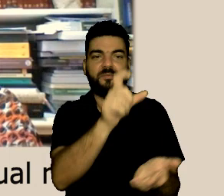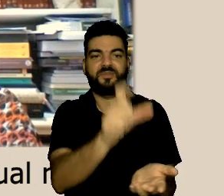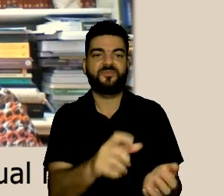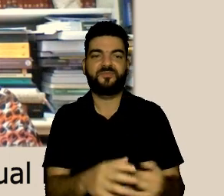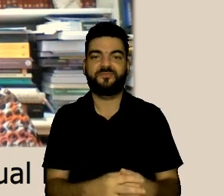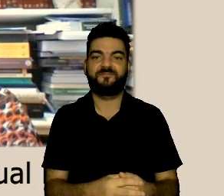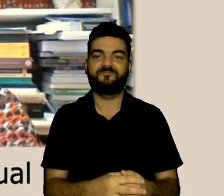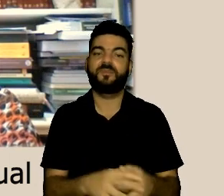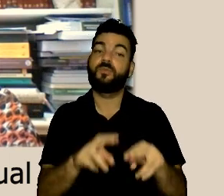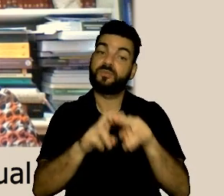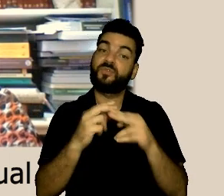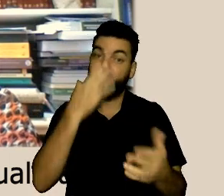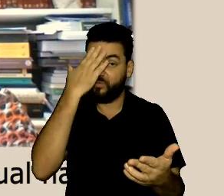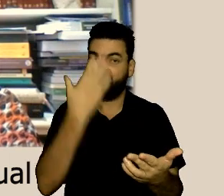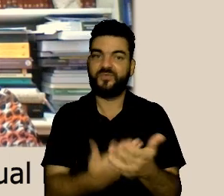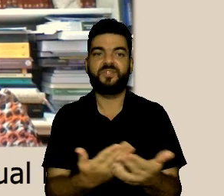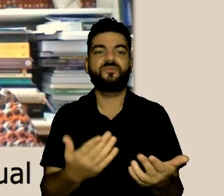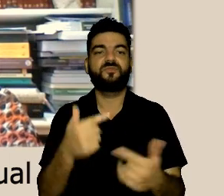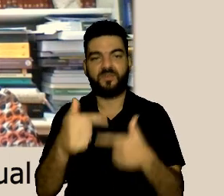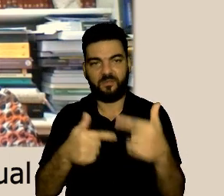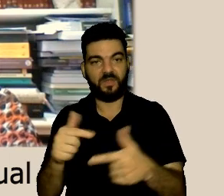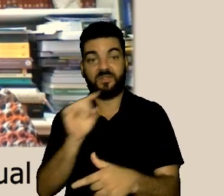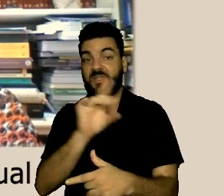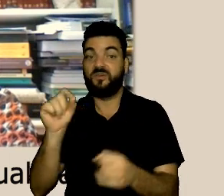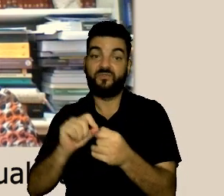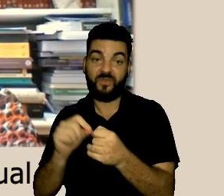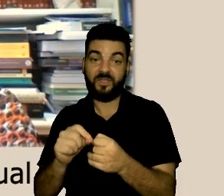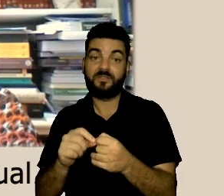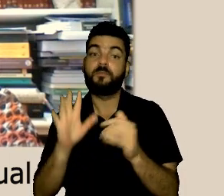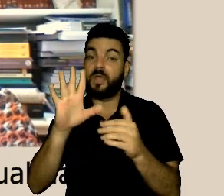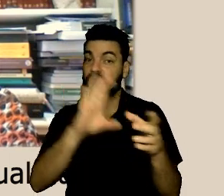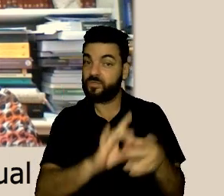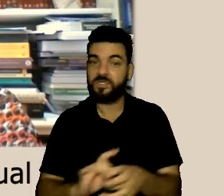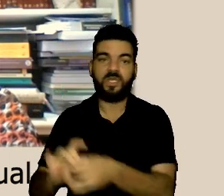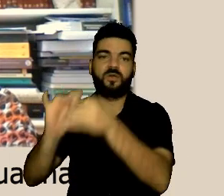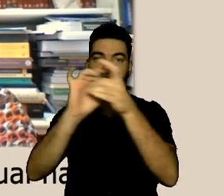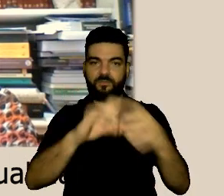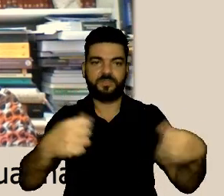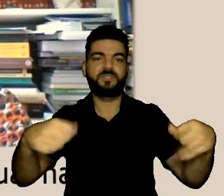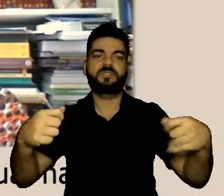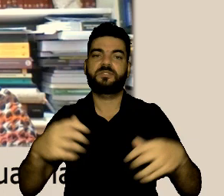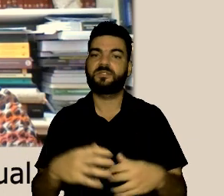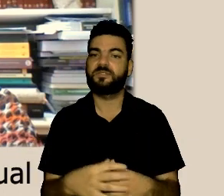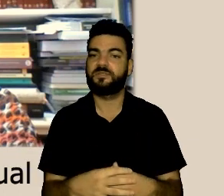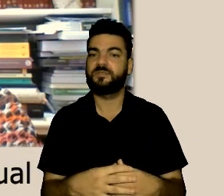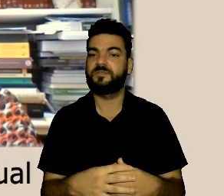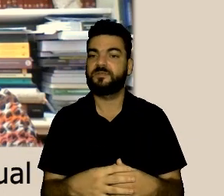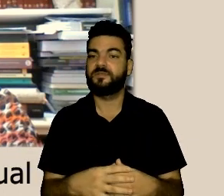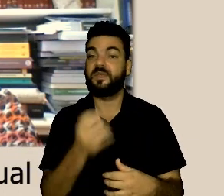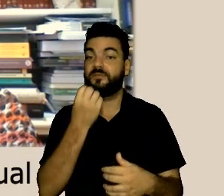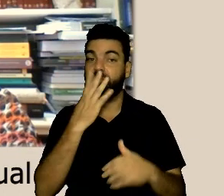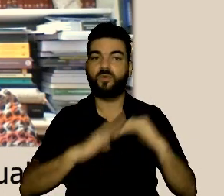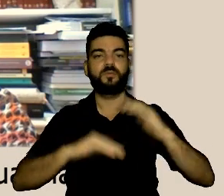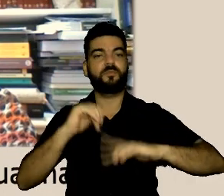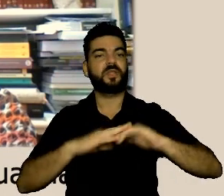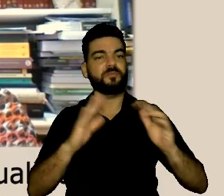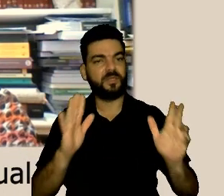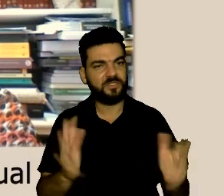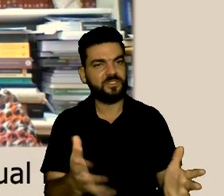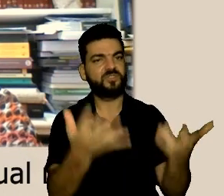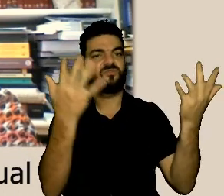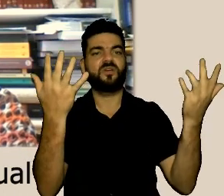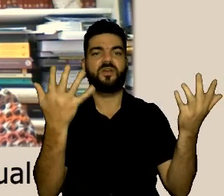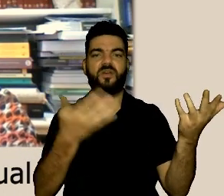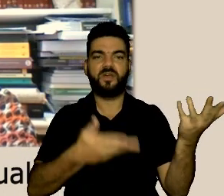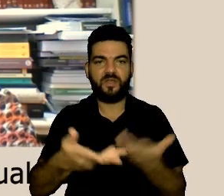condições nem de oferecer isso para uma pessoa eu acredito em todos os trabalhos que a gente faz com